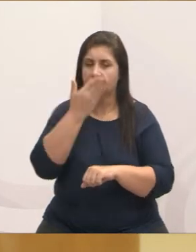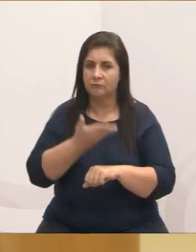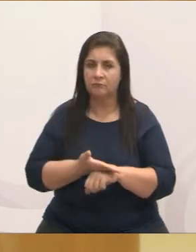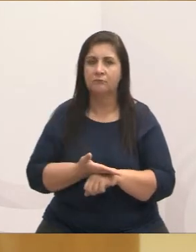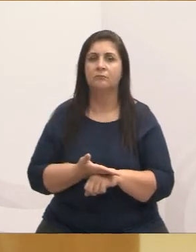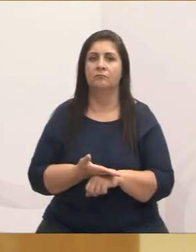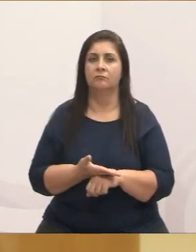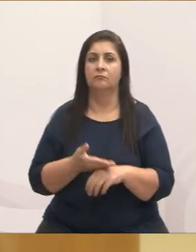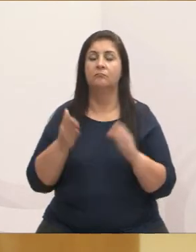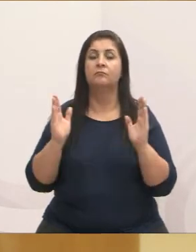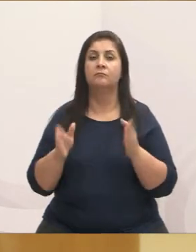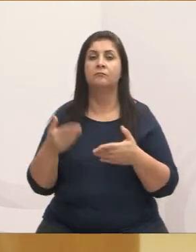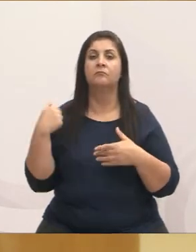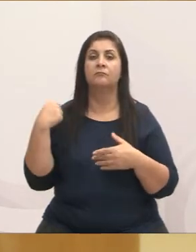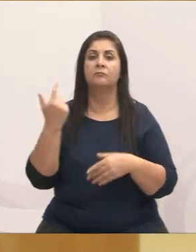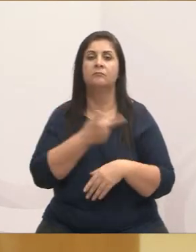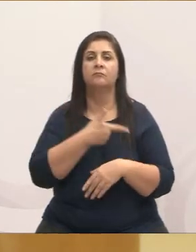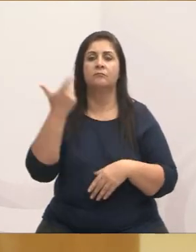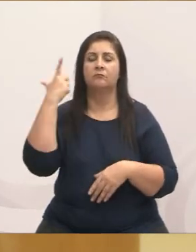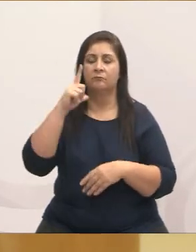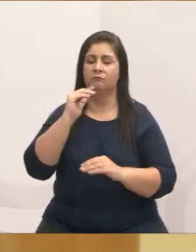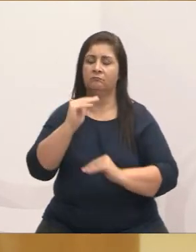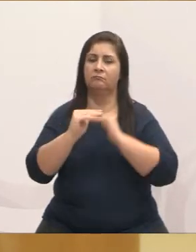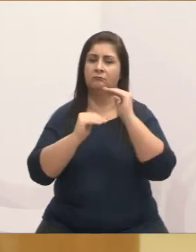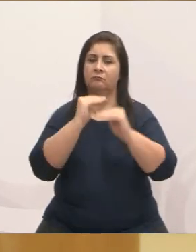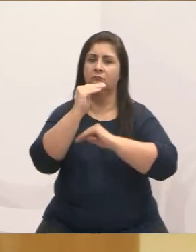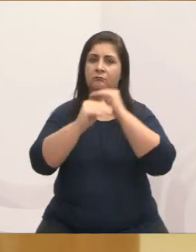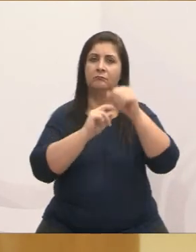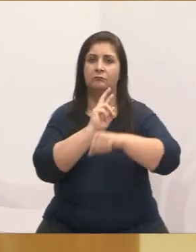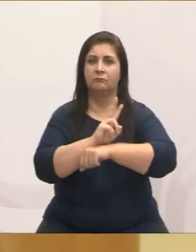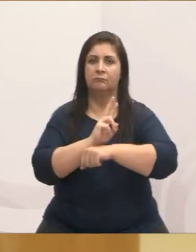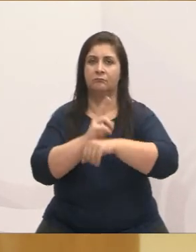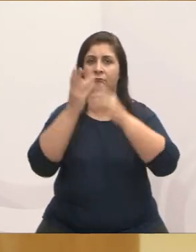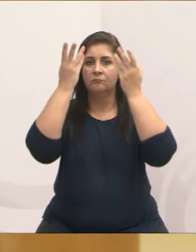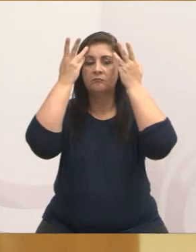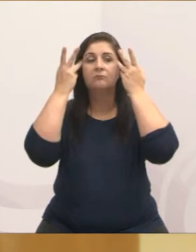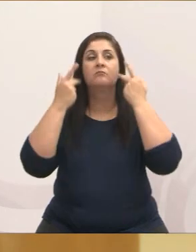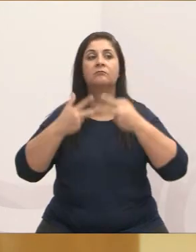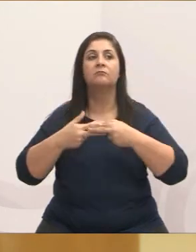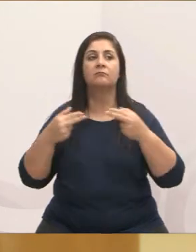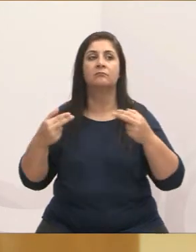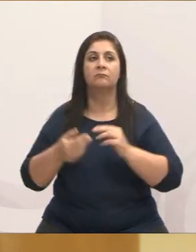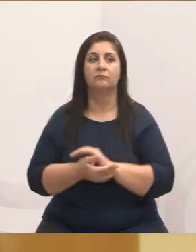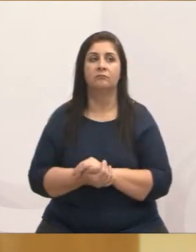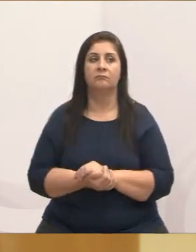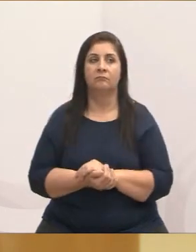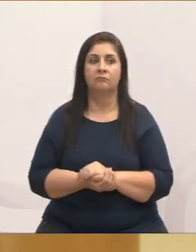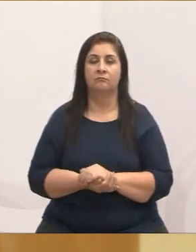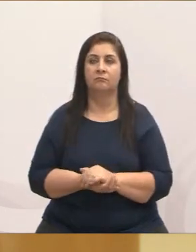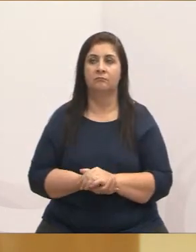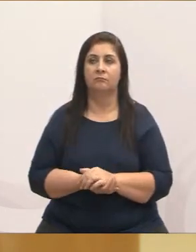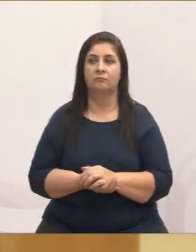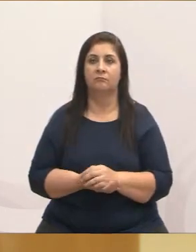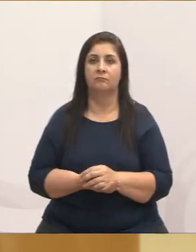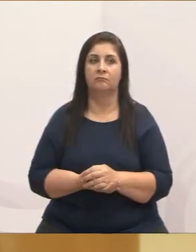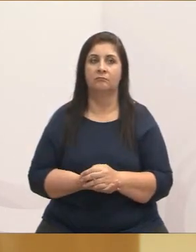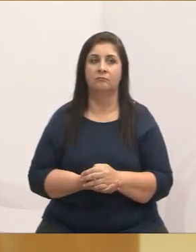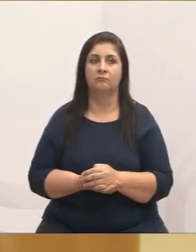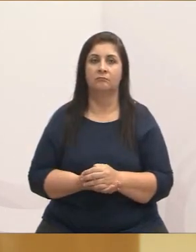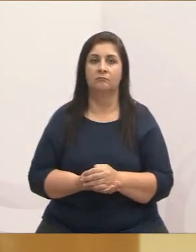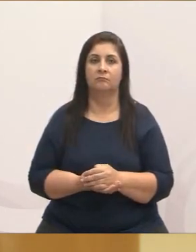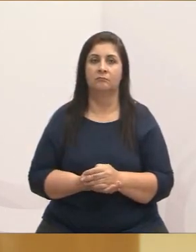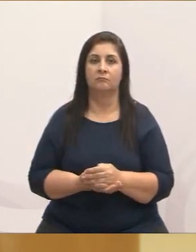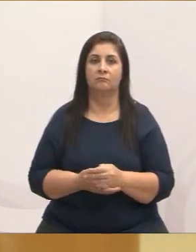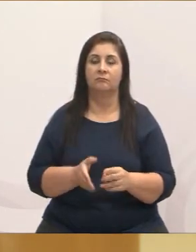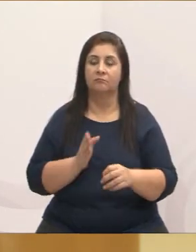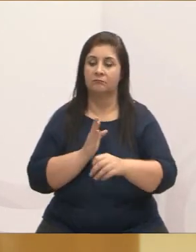que agora nós vamos conseguir o maior avanço ainda na causa animal. Não amiga Sandra? Minha assessora também que não era protetora mas está virando, entrou